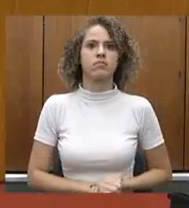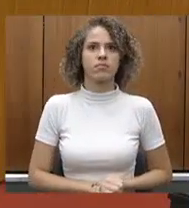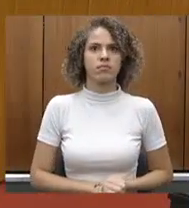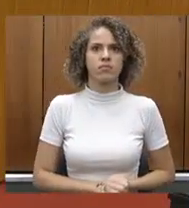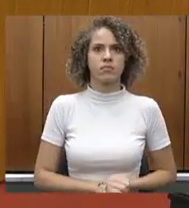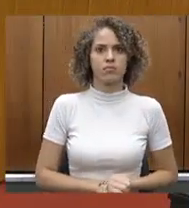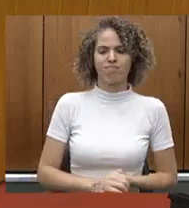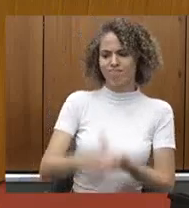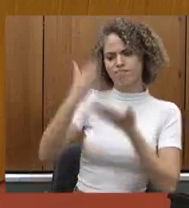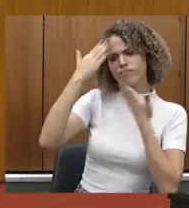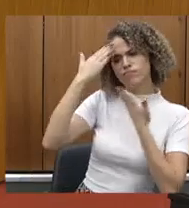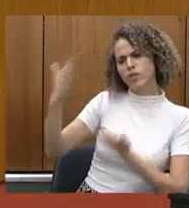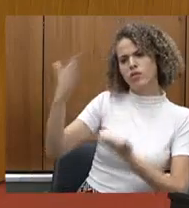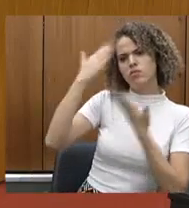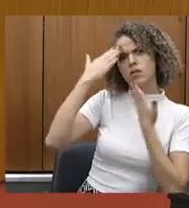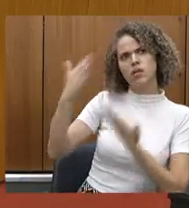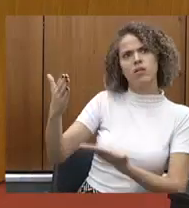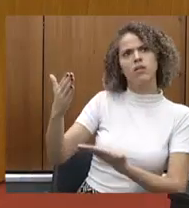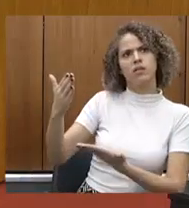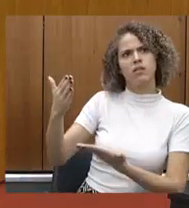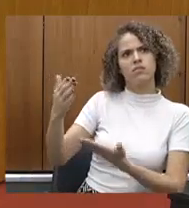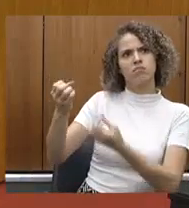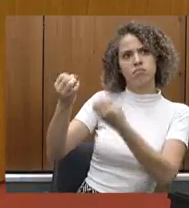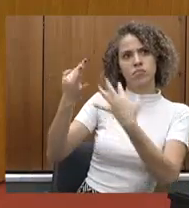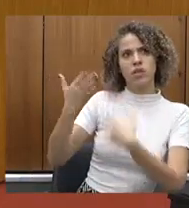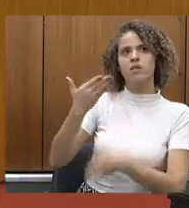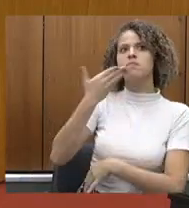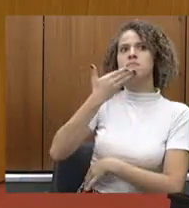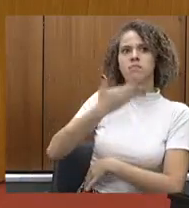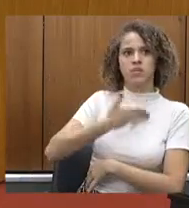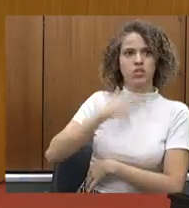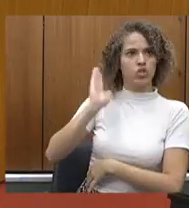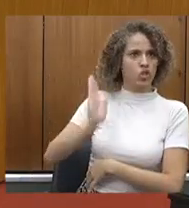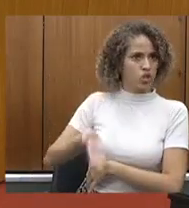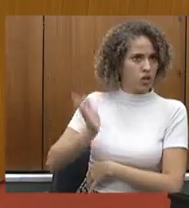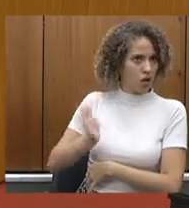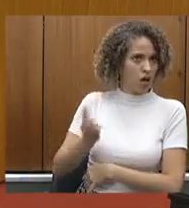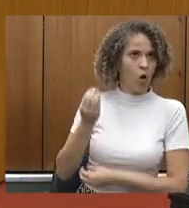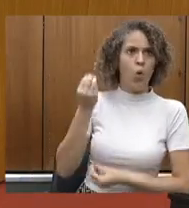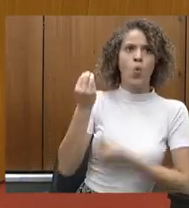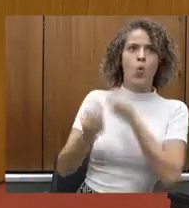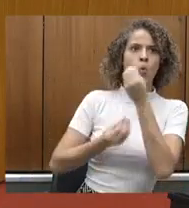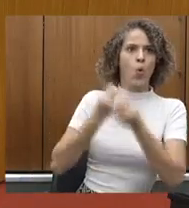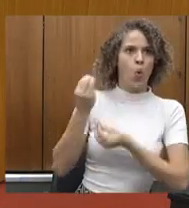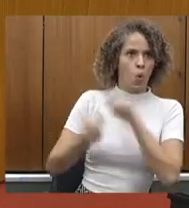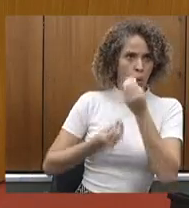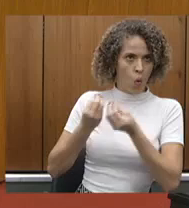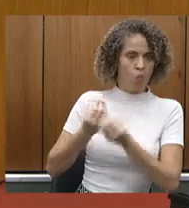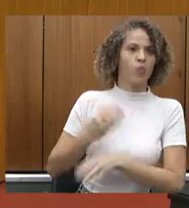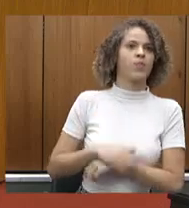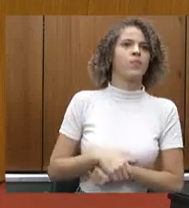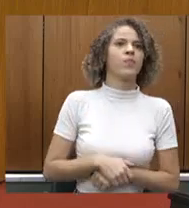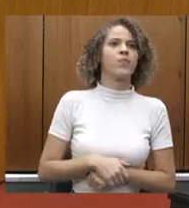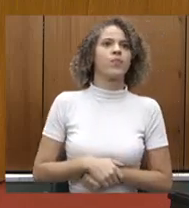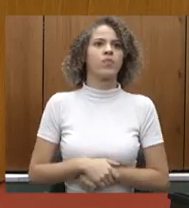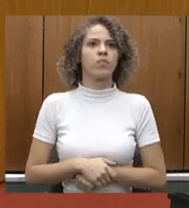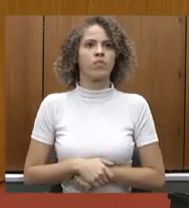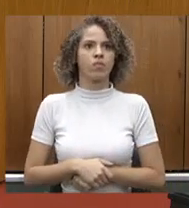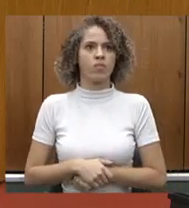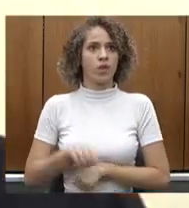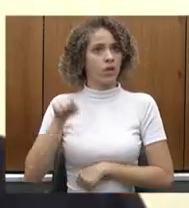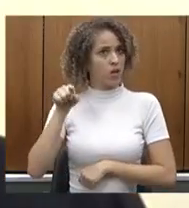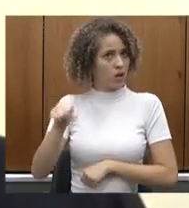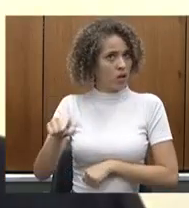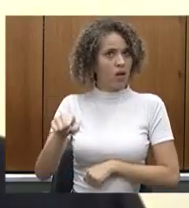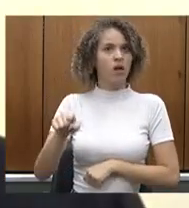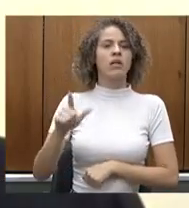obrigado deputado Tito eu registro o pedido de réplica como é regimental como está previsto no ordenamento